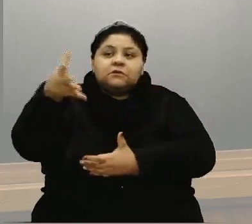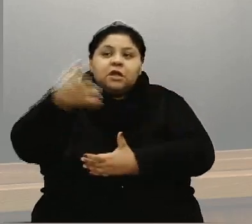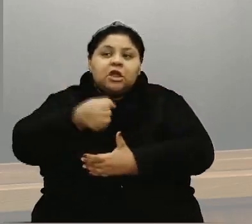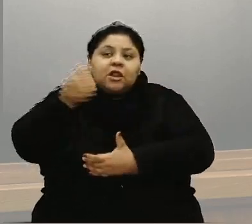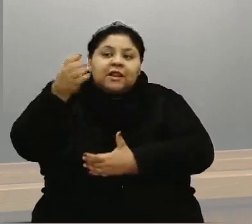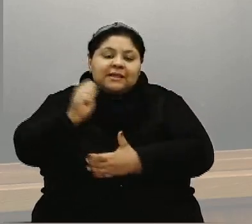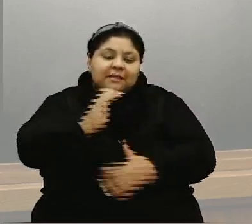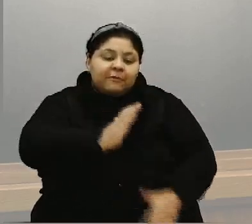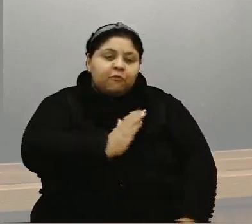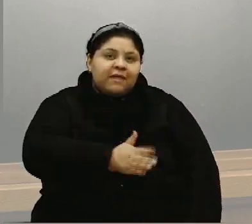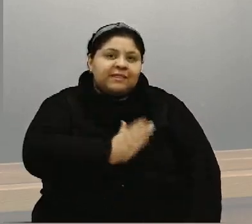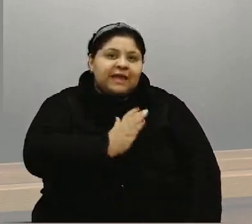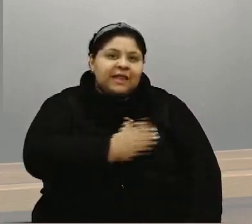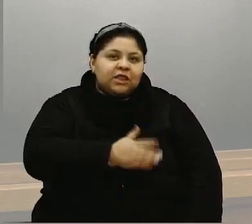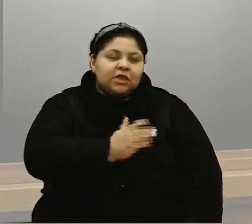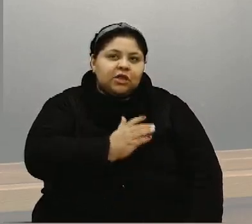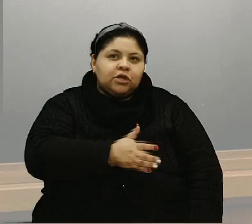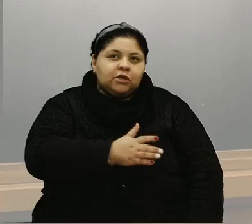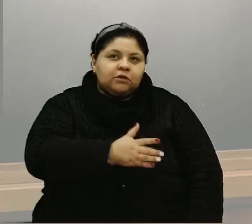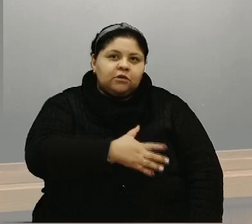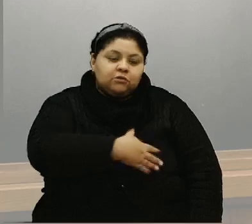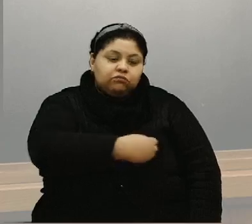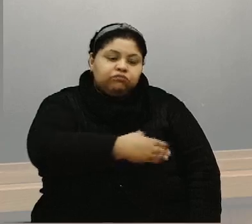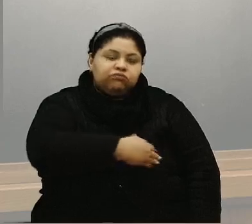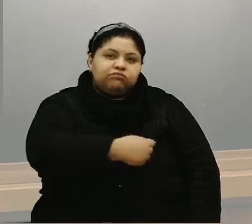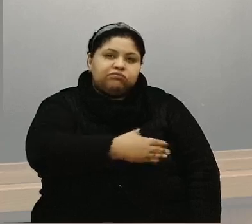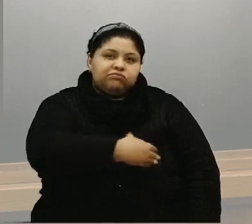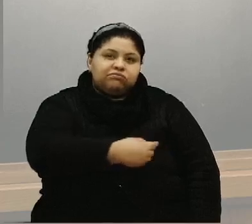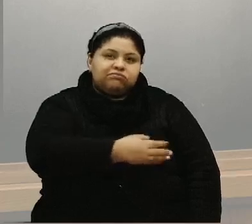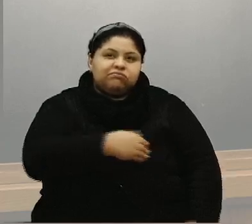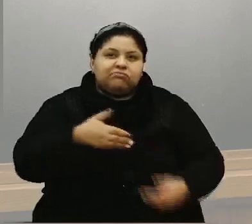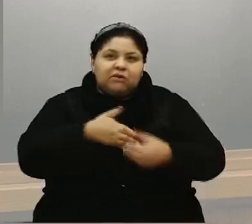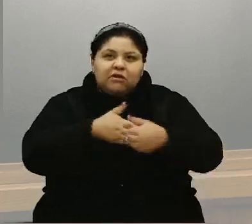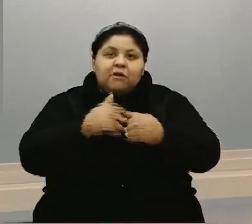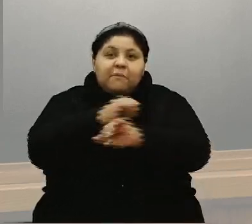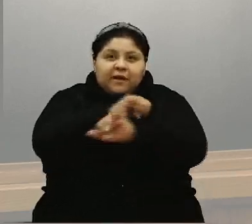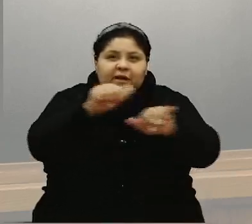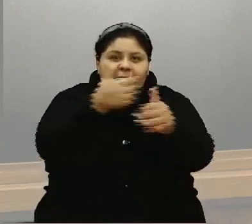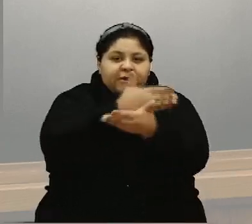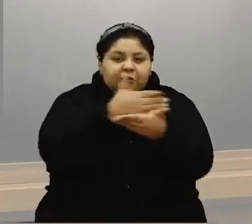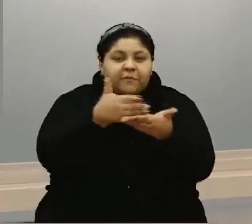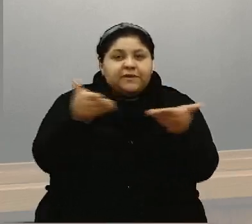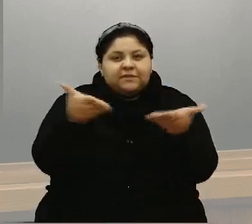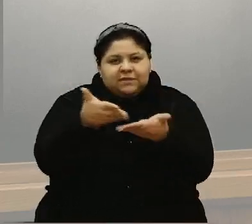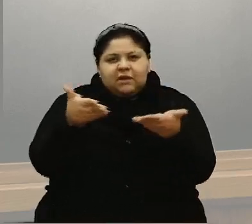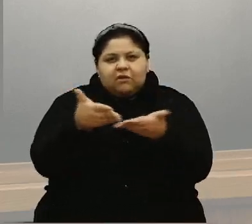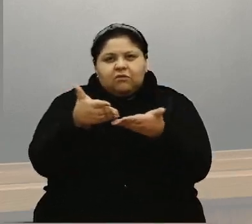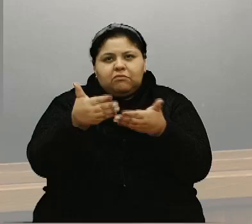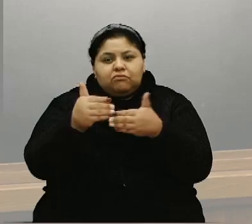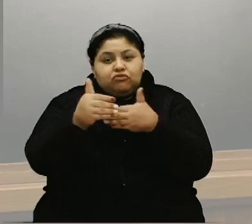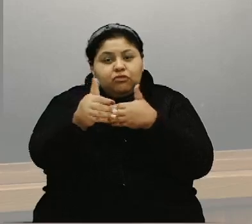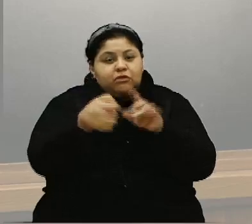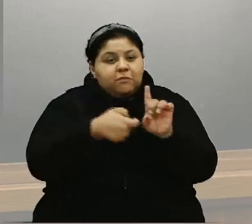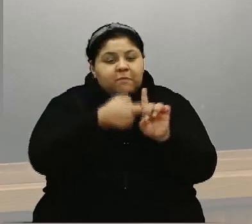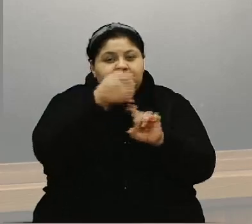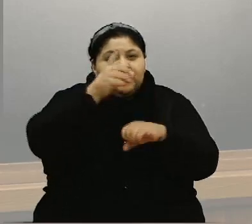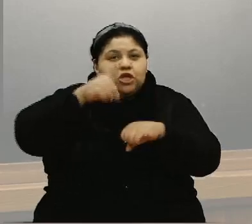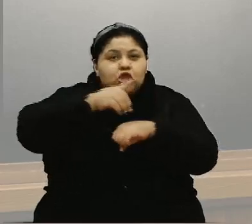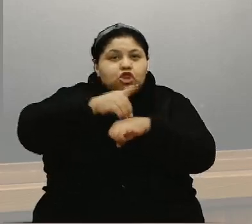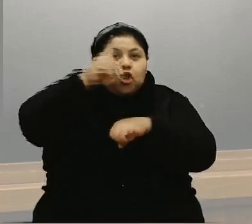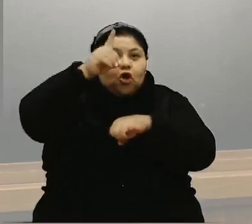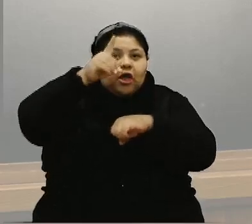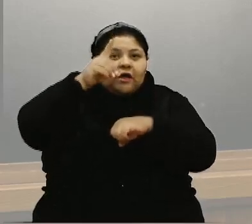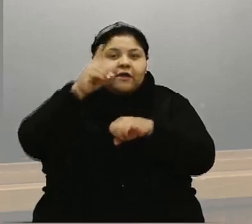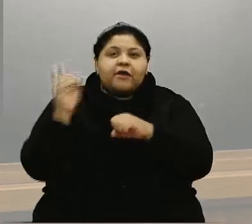Materno. Então, é uma campanha que começa agora, vai durante todo o mês, porque é o agosto dourado, e